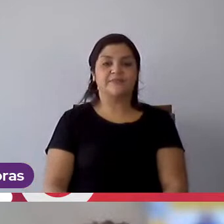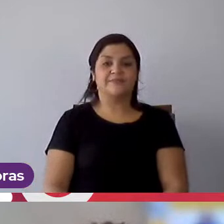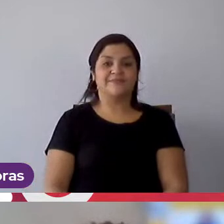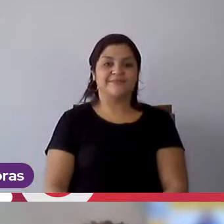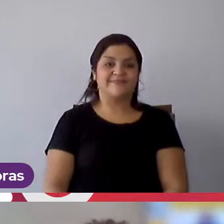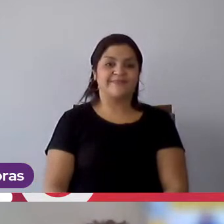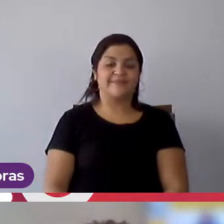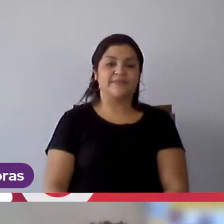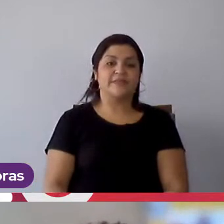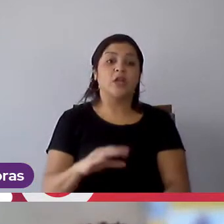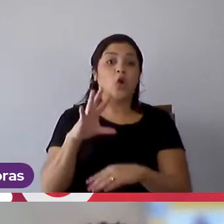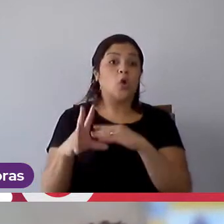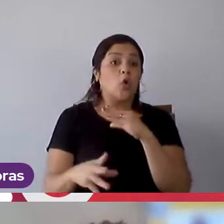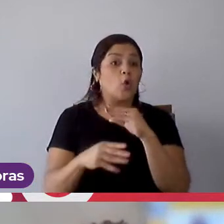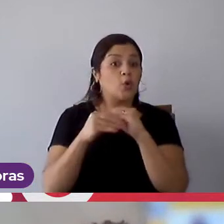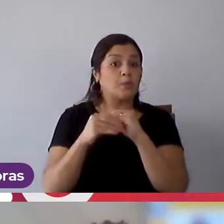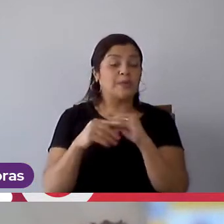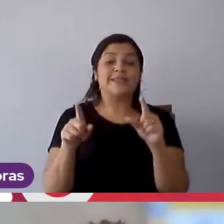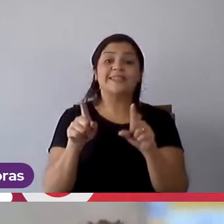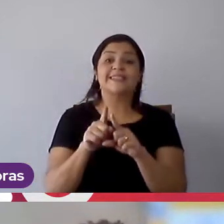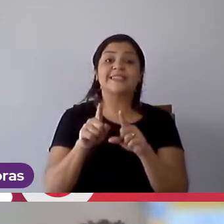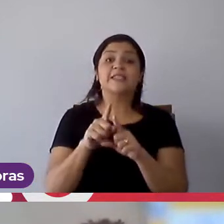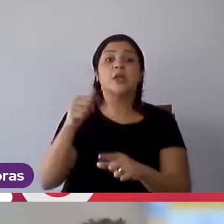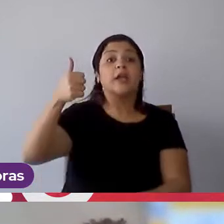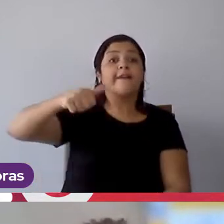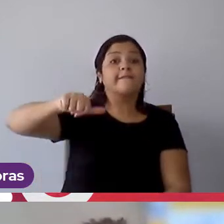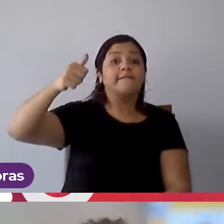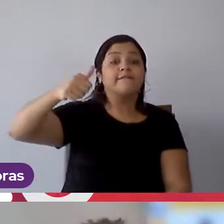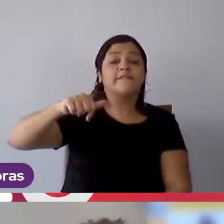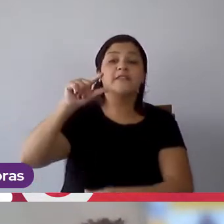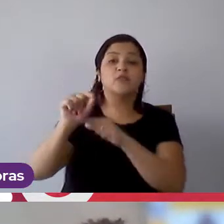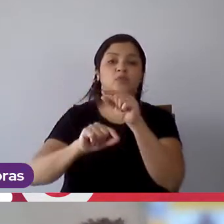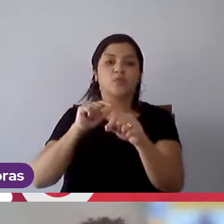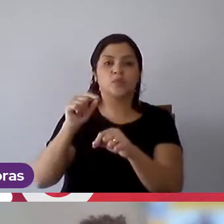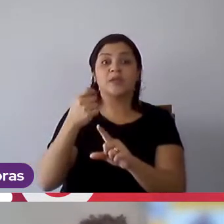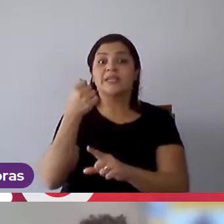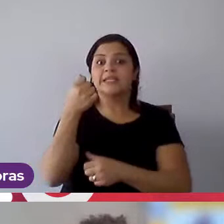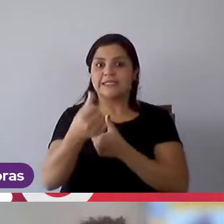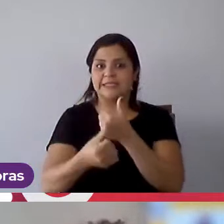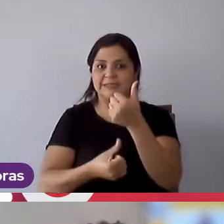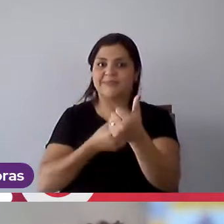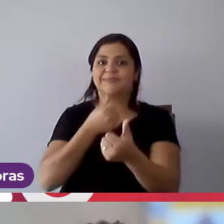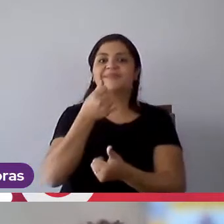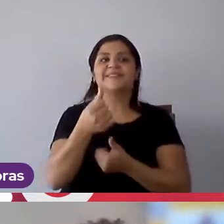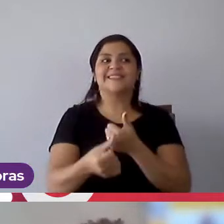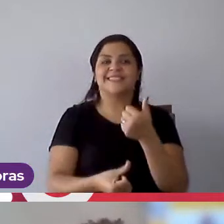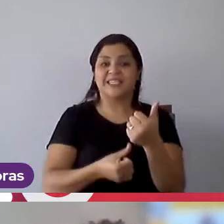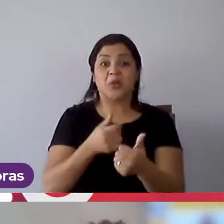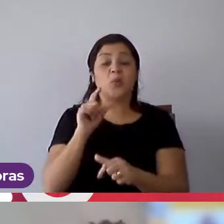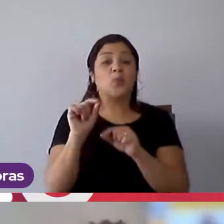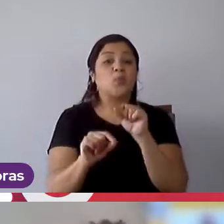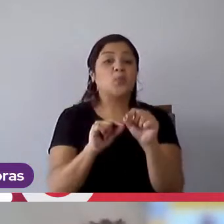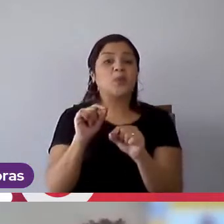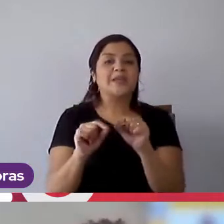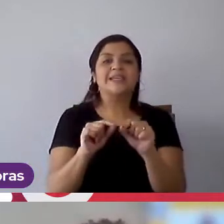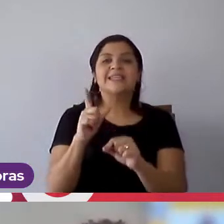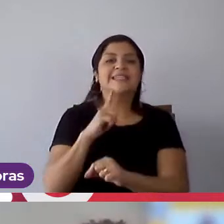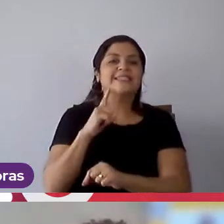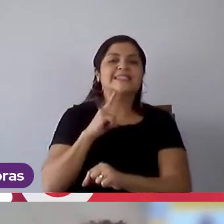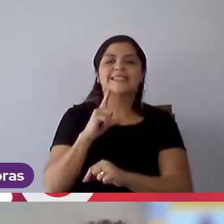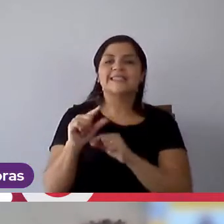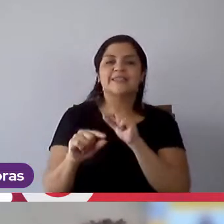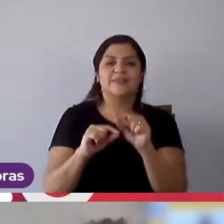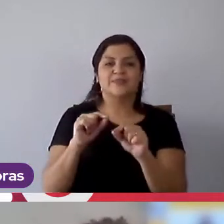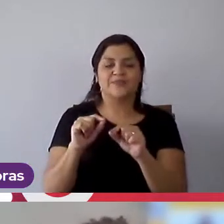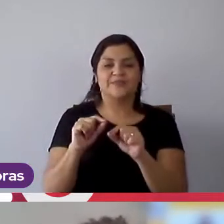E além disso, nós temos também uma avaliação, né, semestral, nessa avaliação nós incluímos os nossos